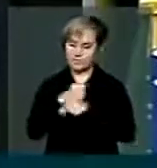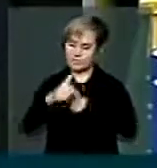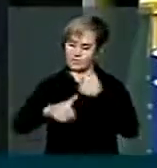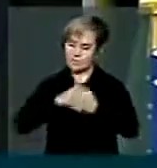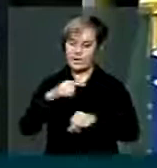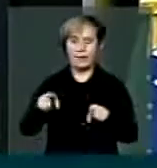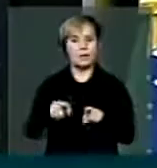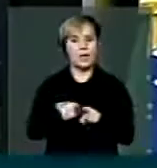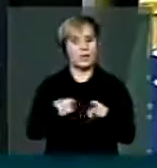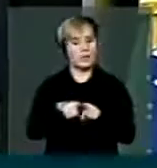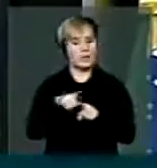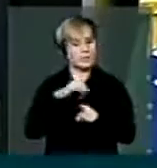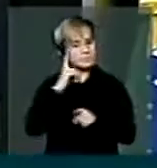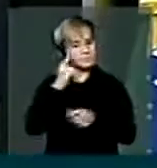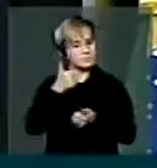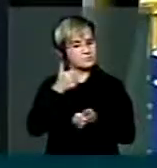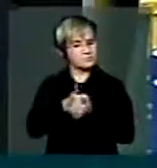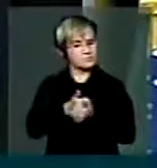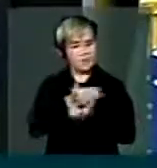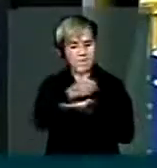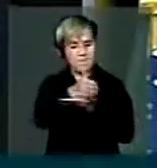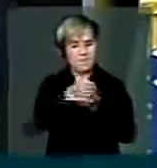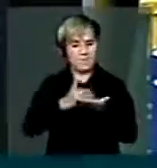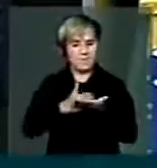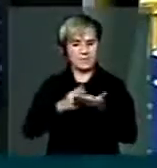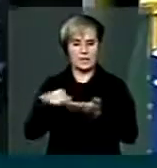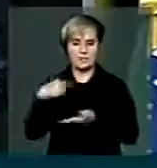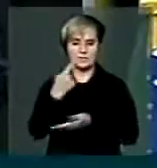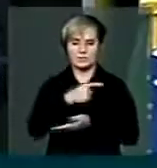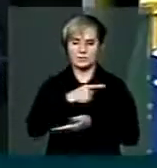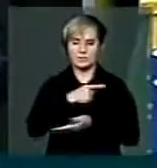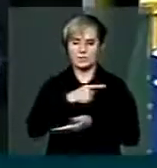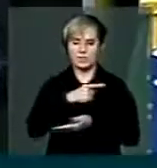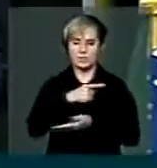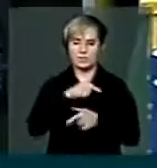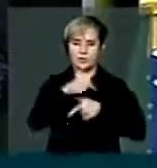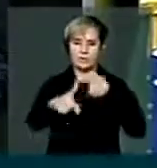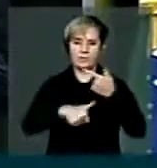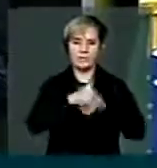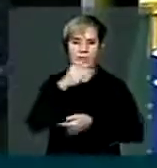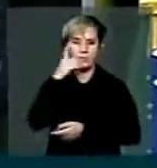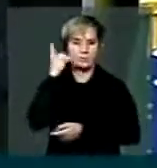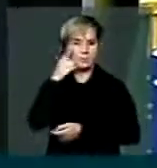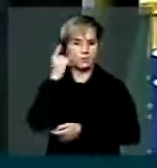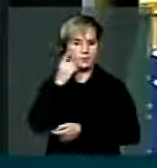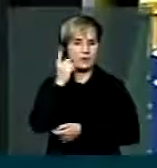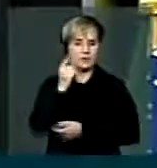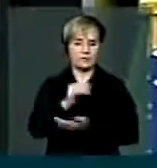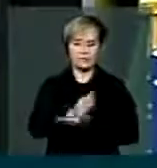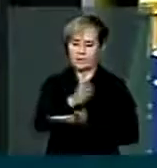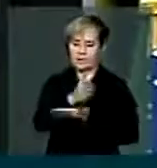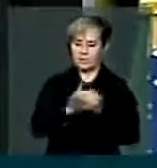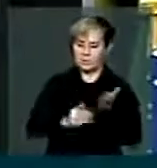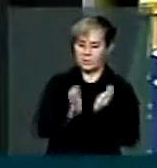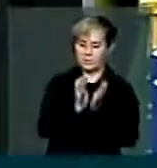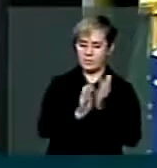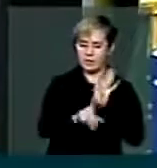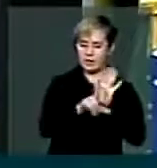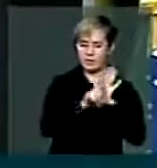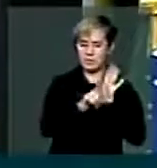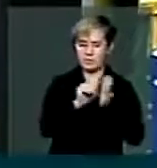também que estamos exatamente na metade do nosso mandato, metade da mandato do Legislativo, metade da mandato